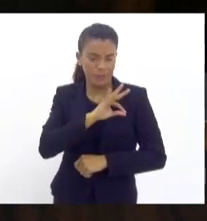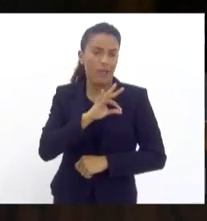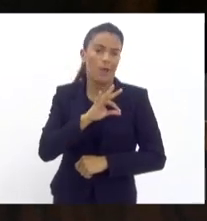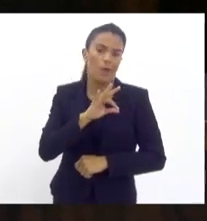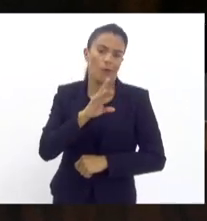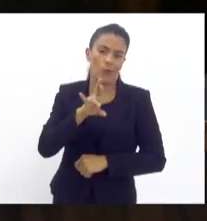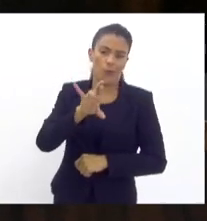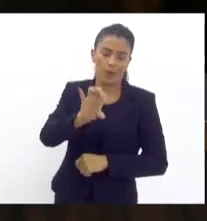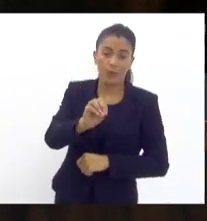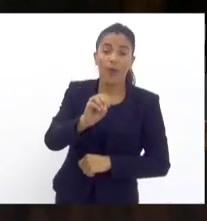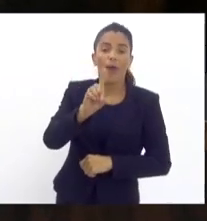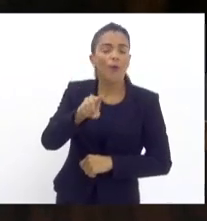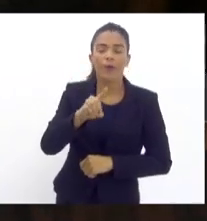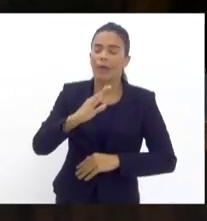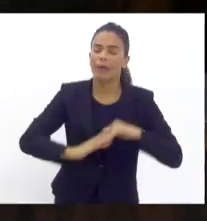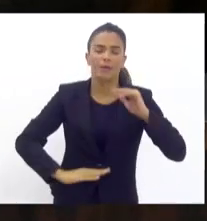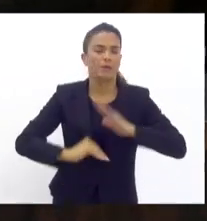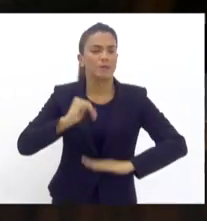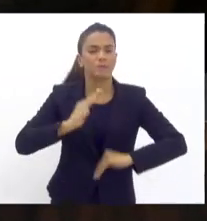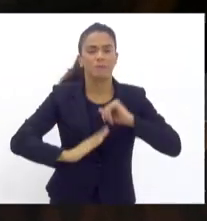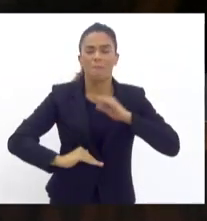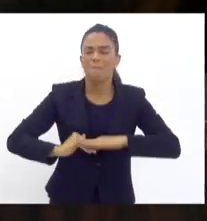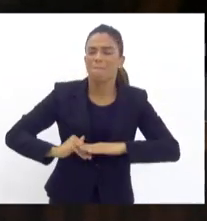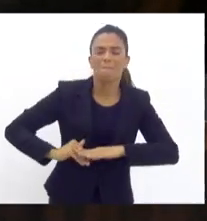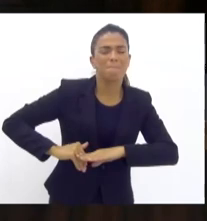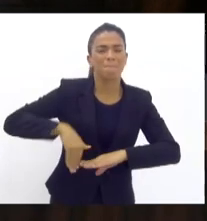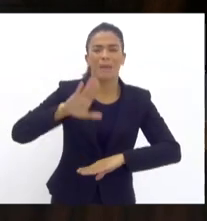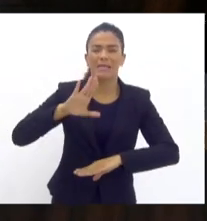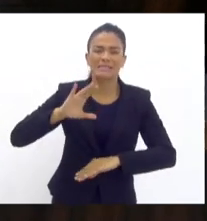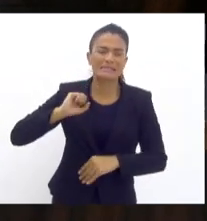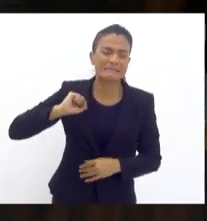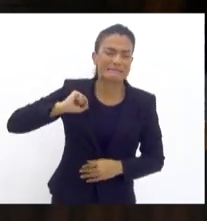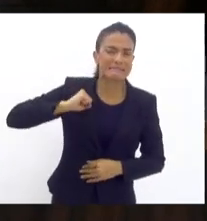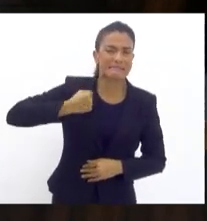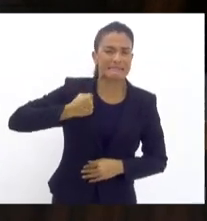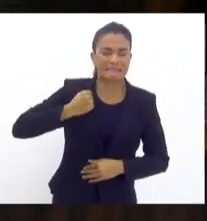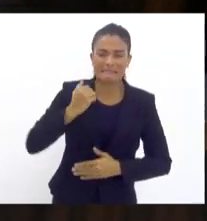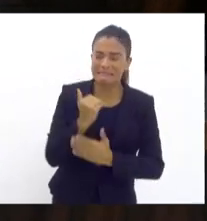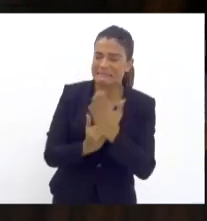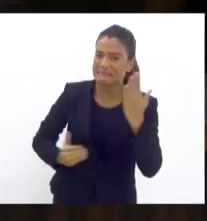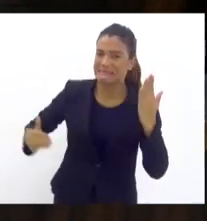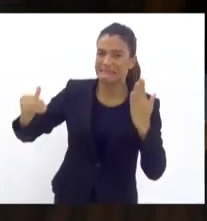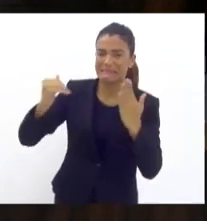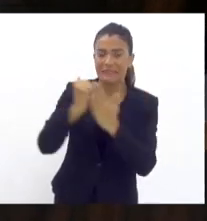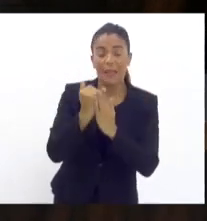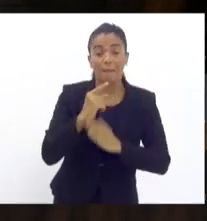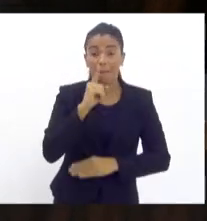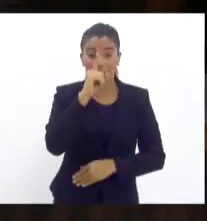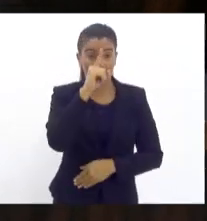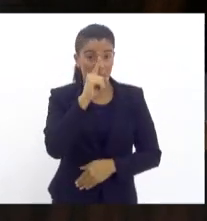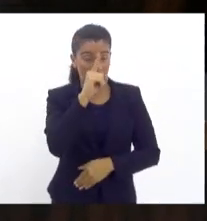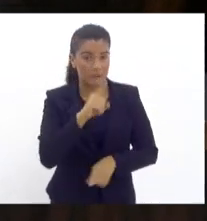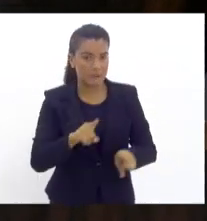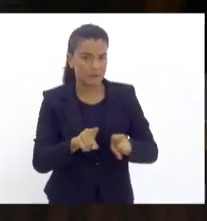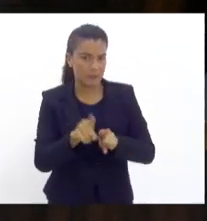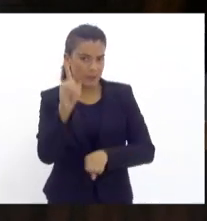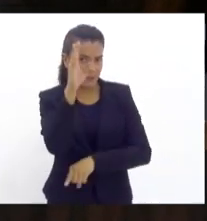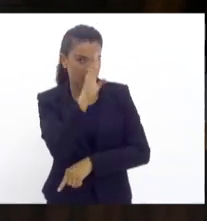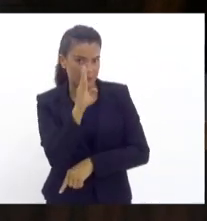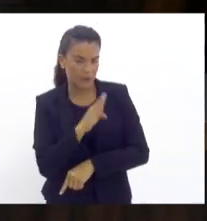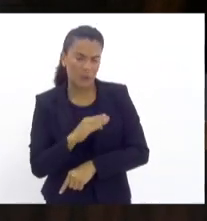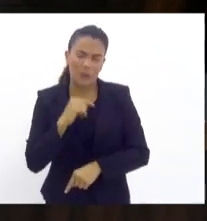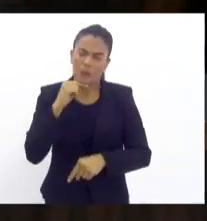alguma é a profissão mais estressante e a mais perigosa do Brasil. Eu não tenho